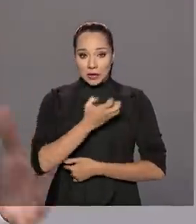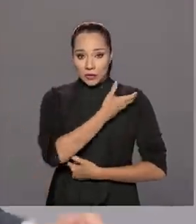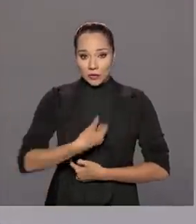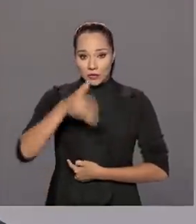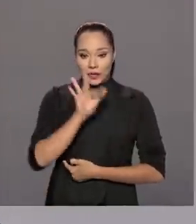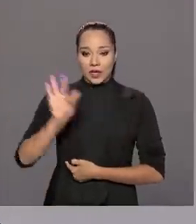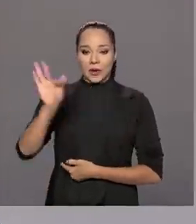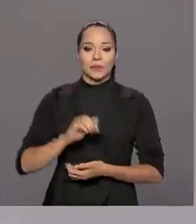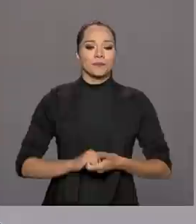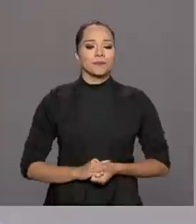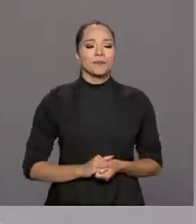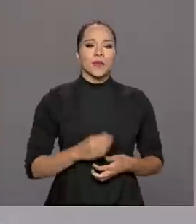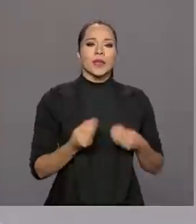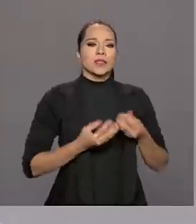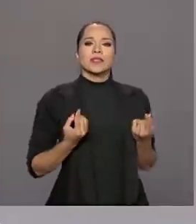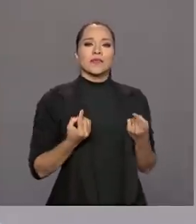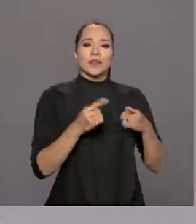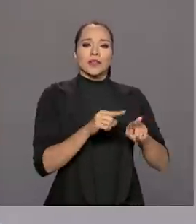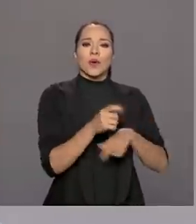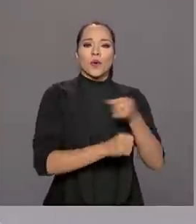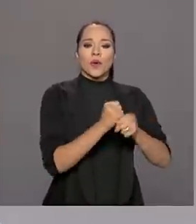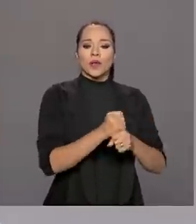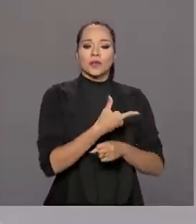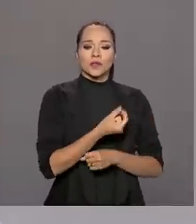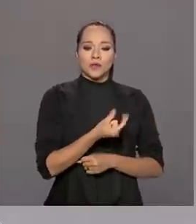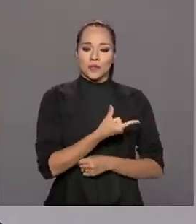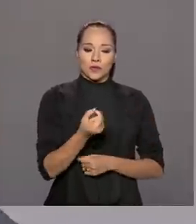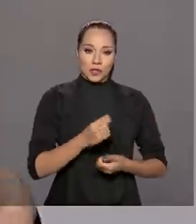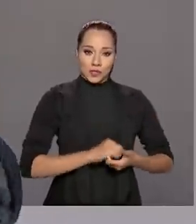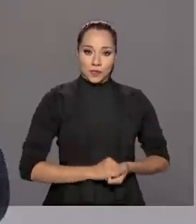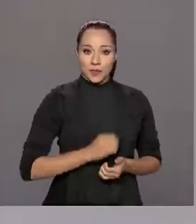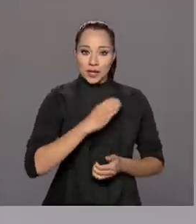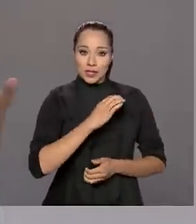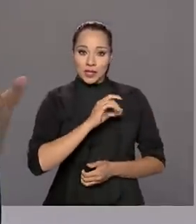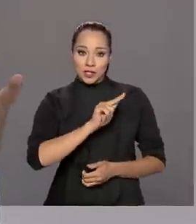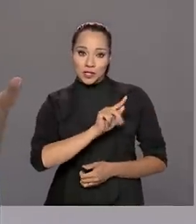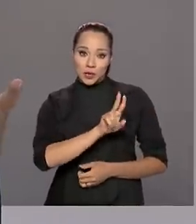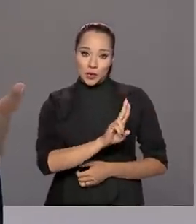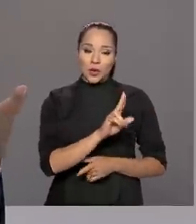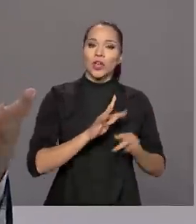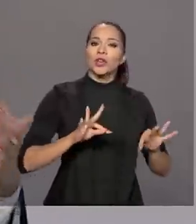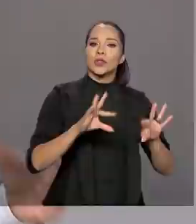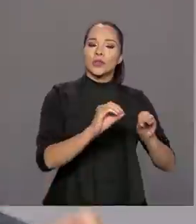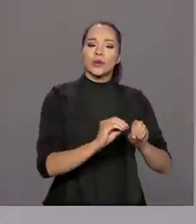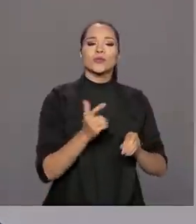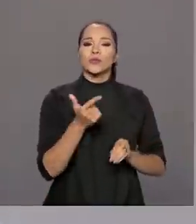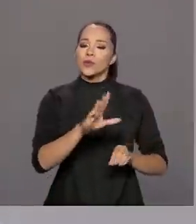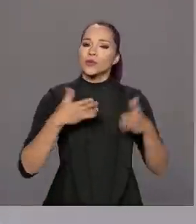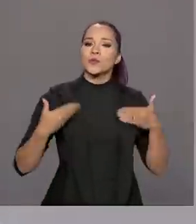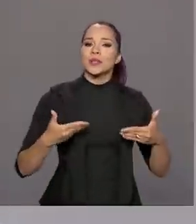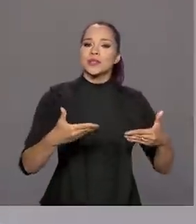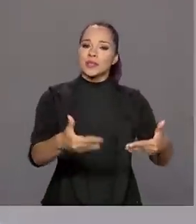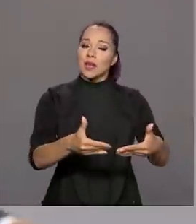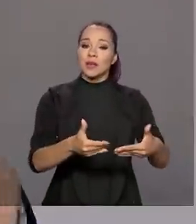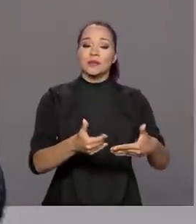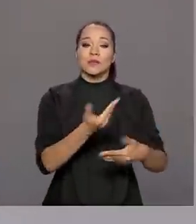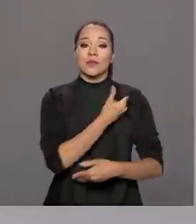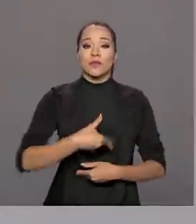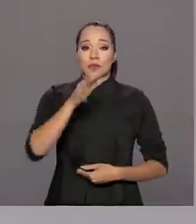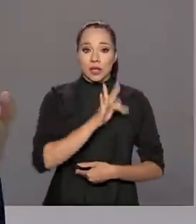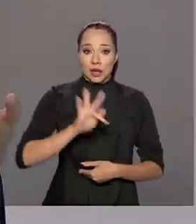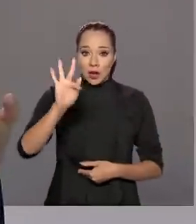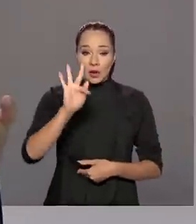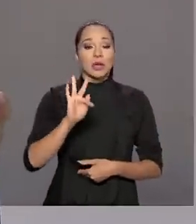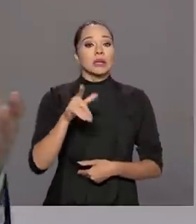relação a esse ano desafiador, que foi o ano de 2020, a CGU e todos os ministérios, órgãos do governo federal lançaram